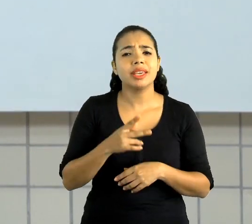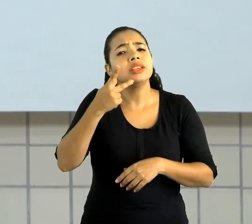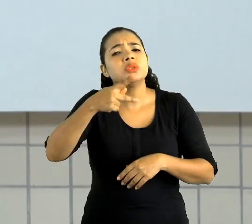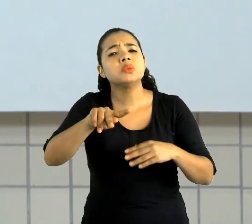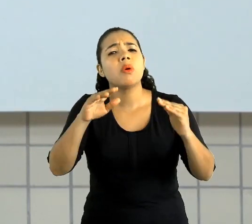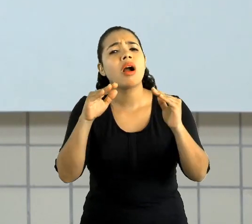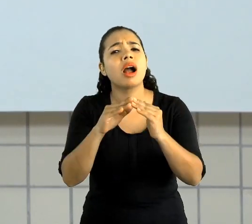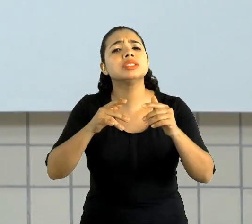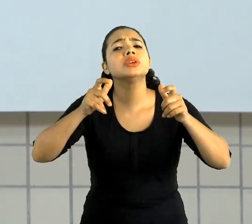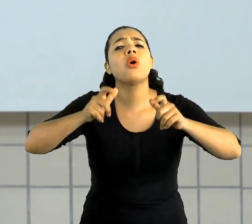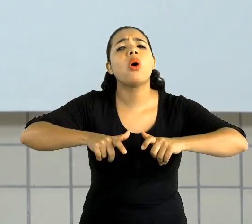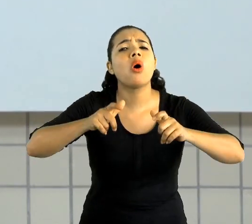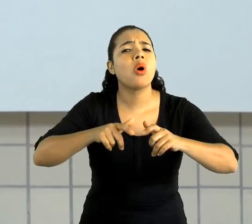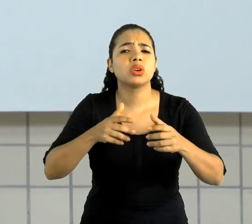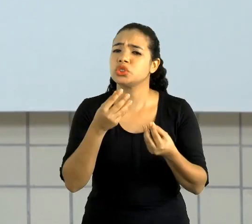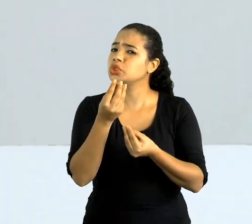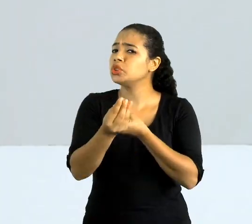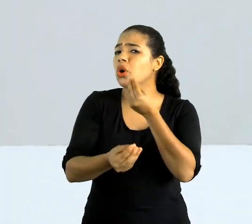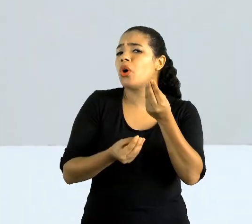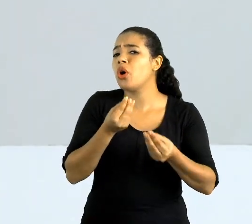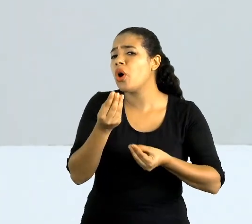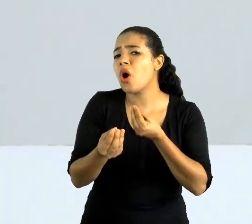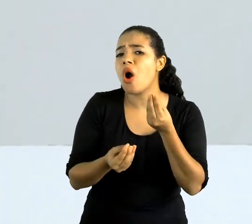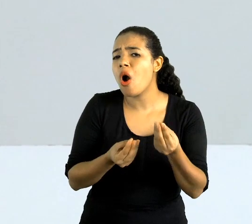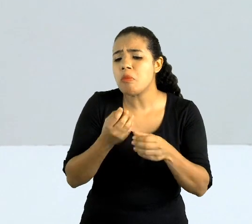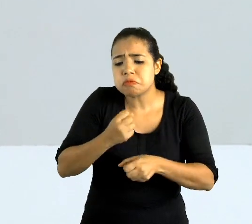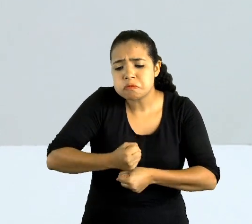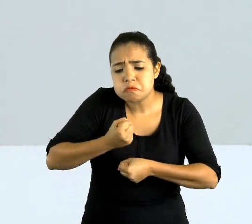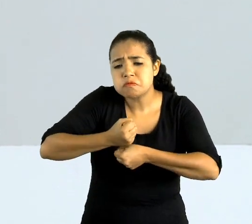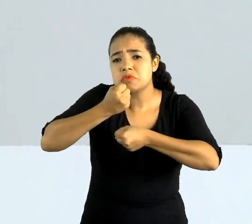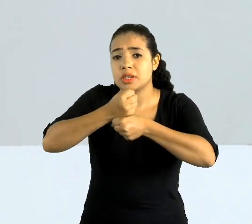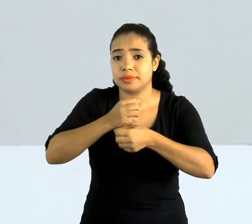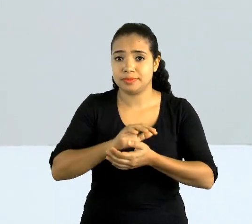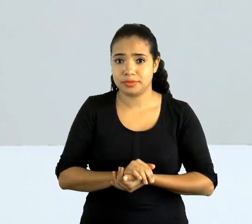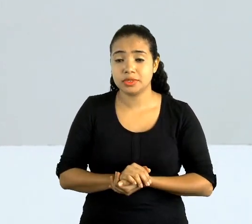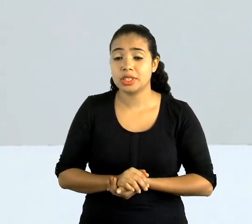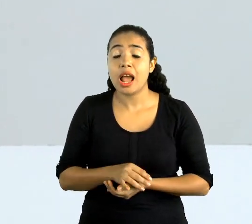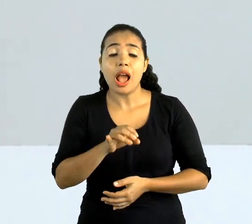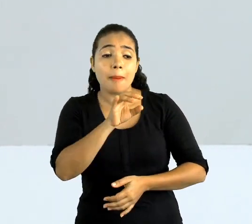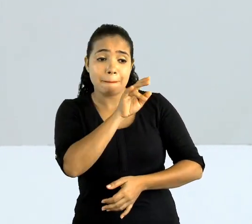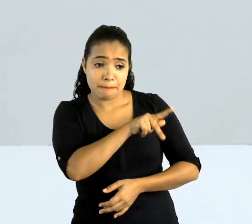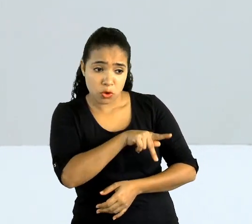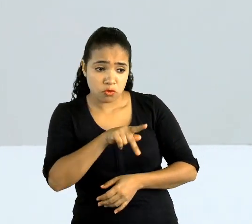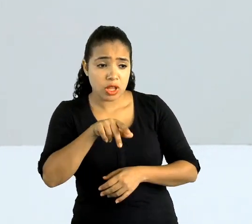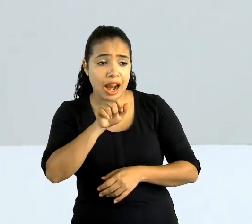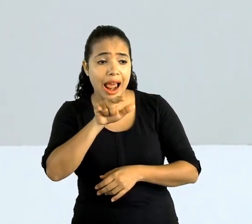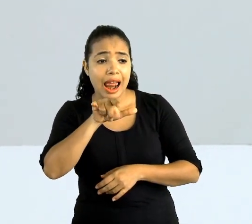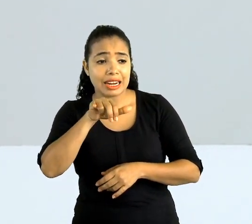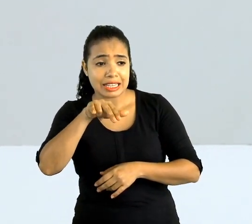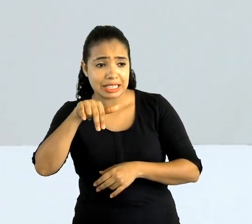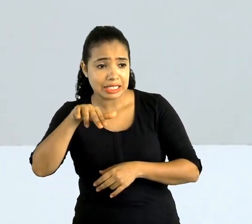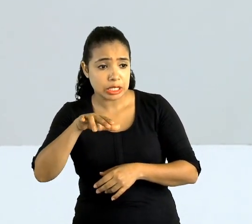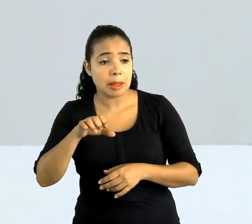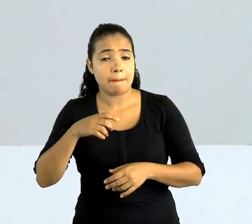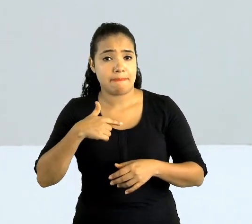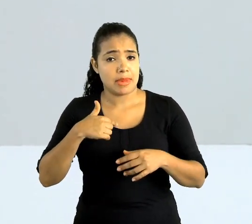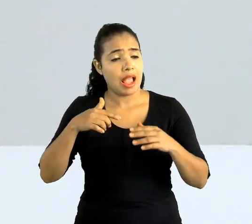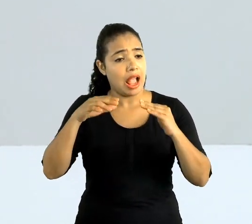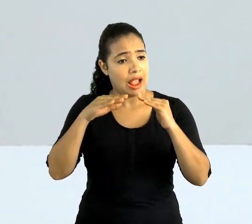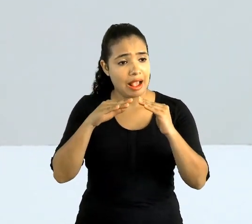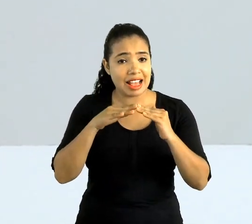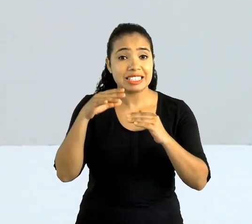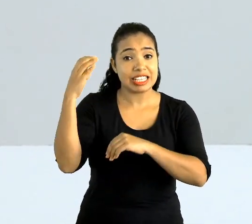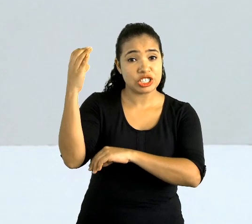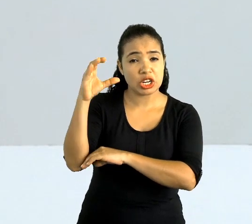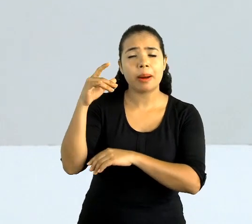ela fica? Como ela é? Professor Aline, minha casa fica em uma chácara, mas sei que as pessoas podem